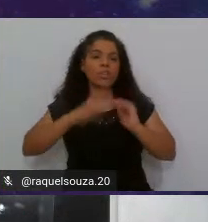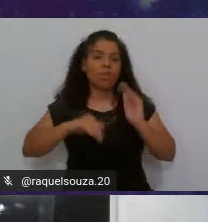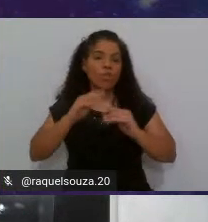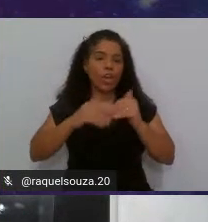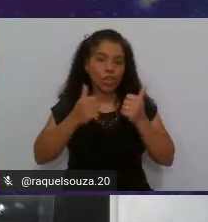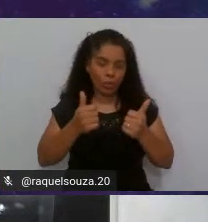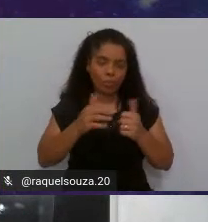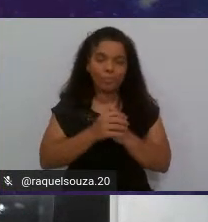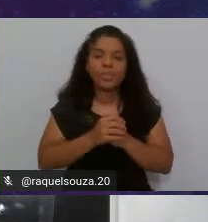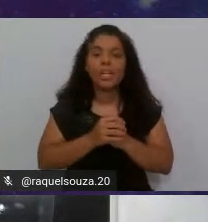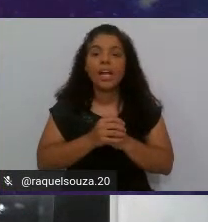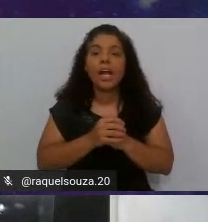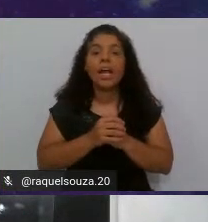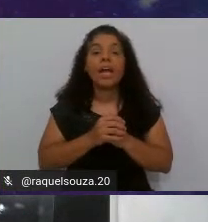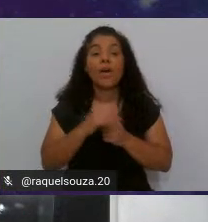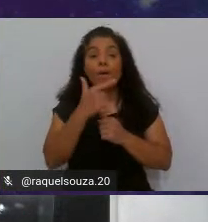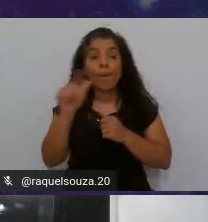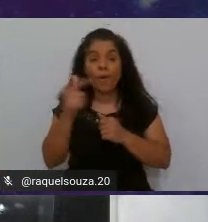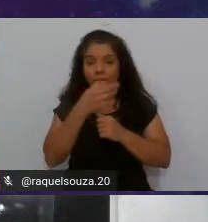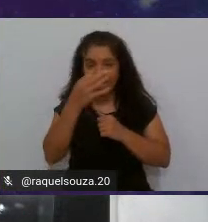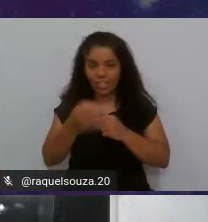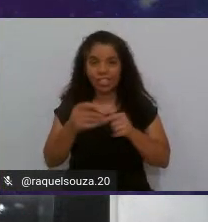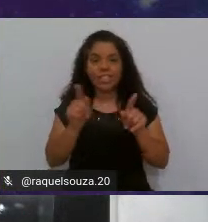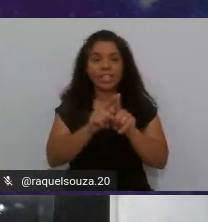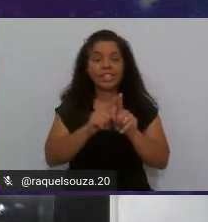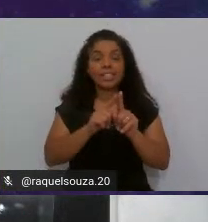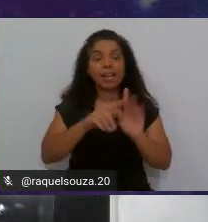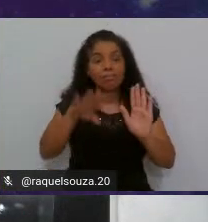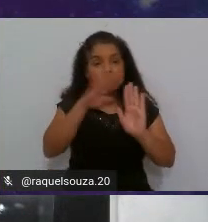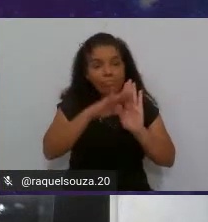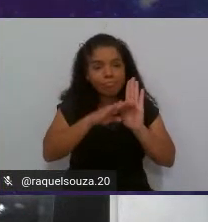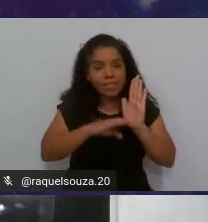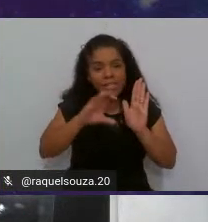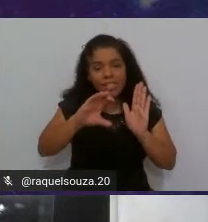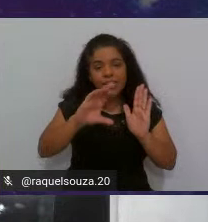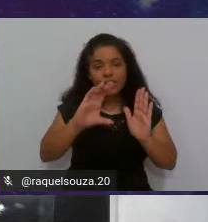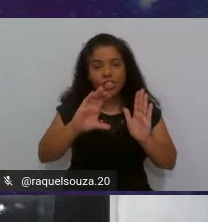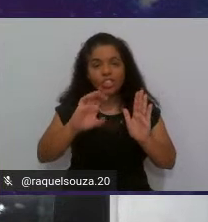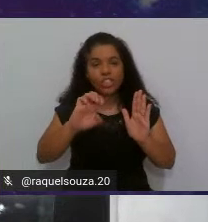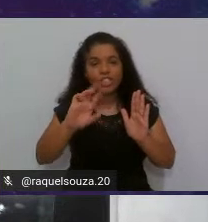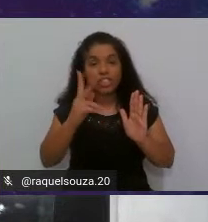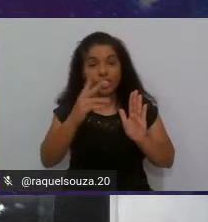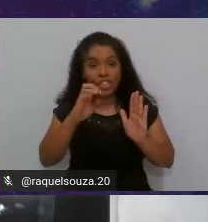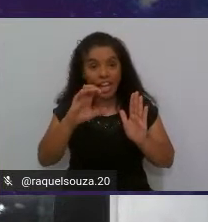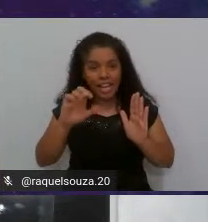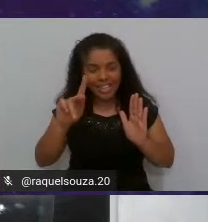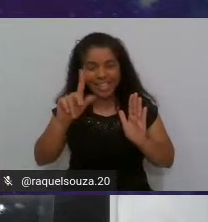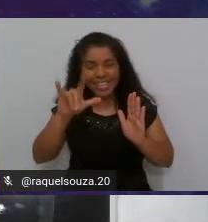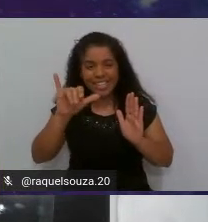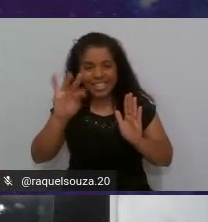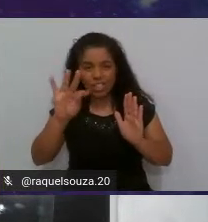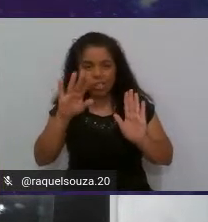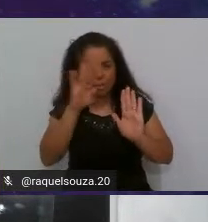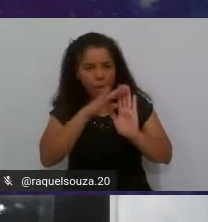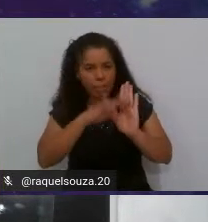A outra dica, pessoal, é ter um checklist para essa revisão de código. Eu dei um exemplo aí para vocês